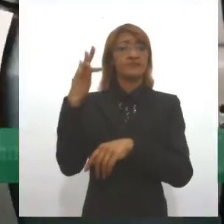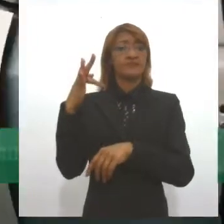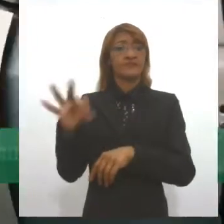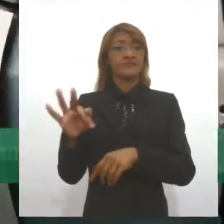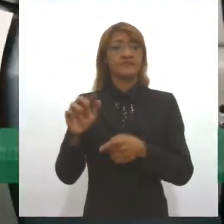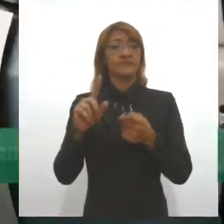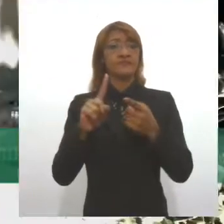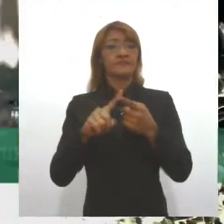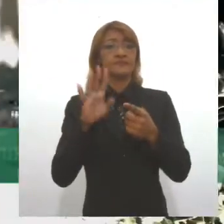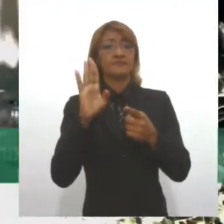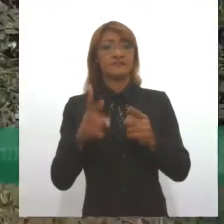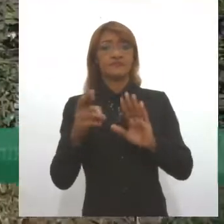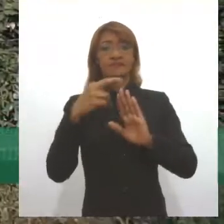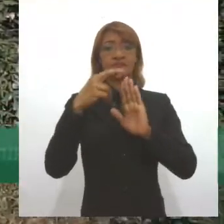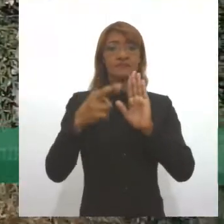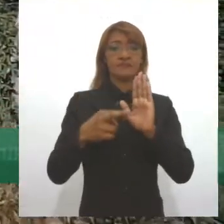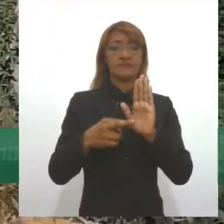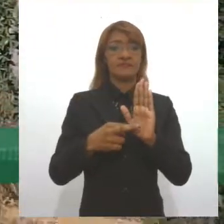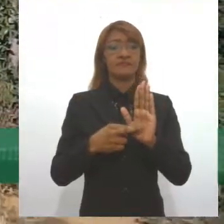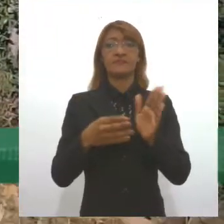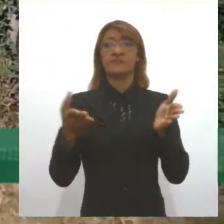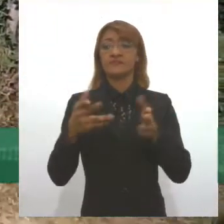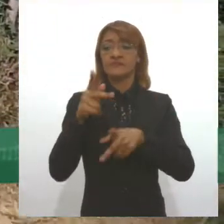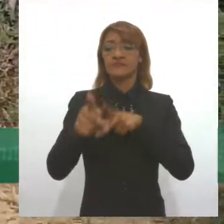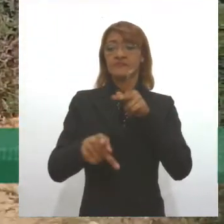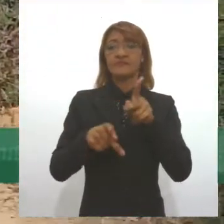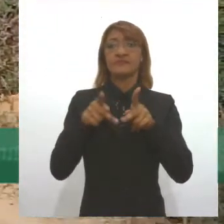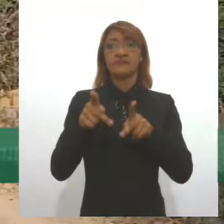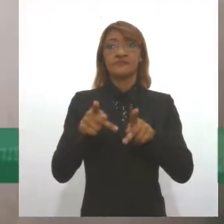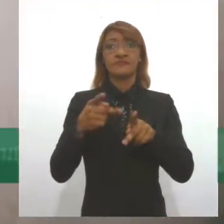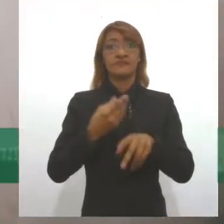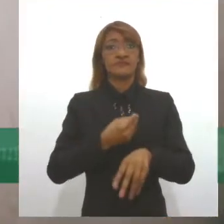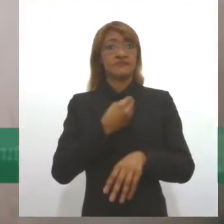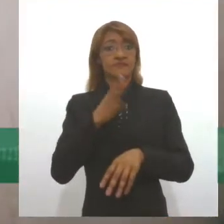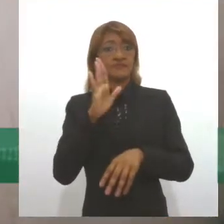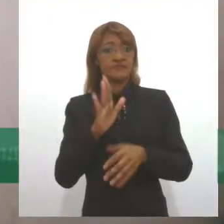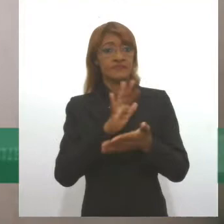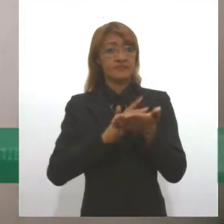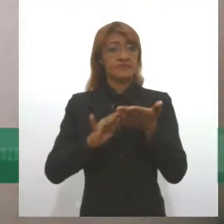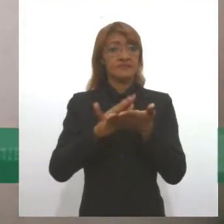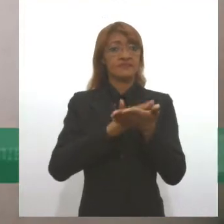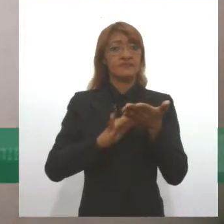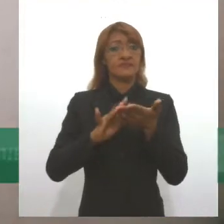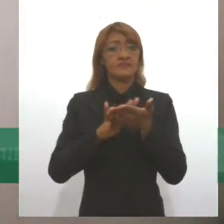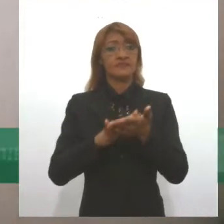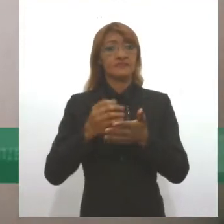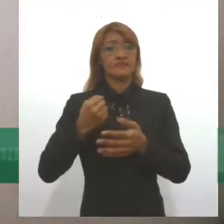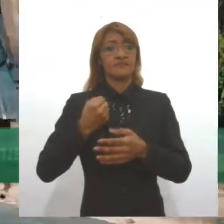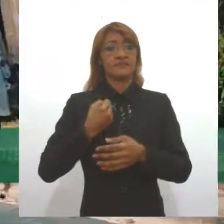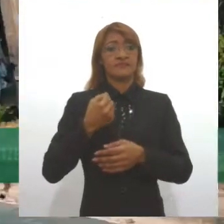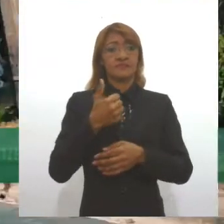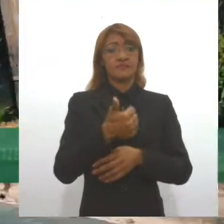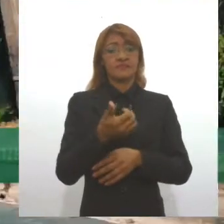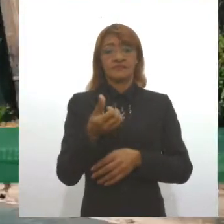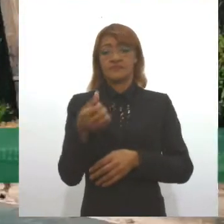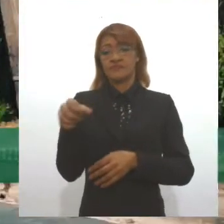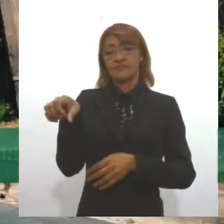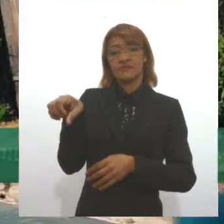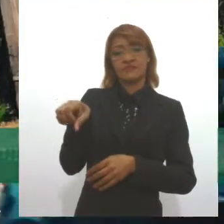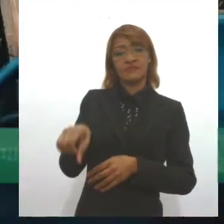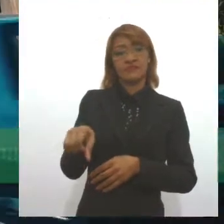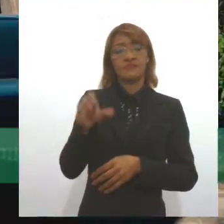normas internacionais que tratam dos povos ciganos, em especial a Convenção nº 169 da Organização